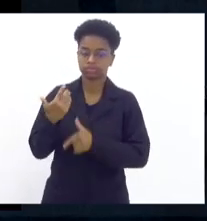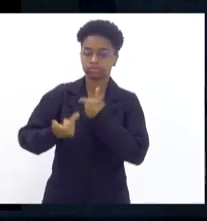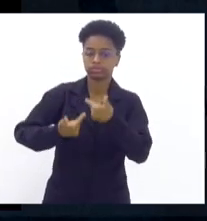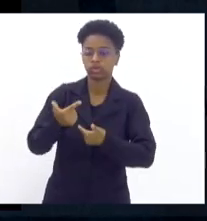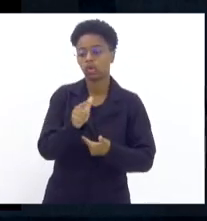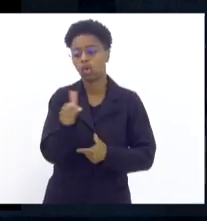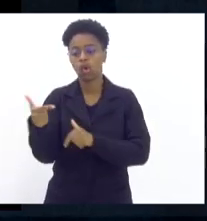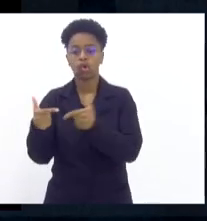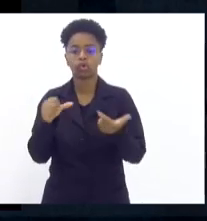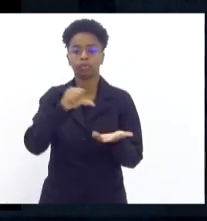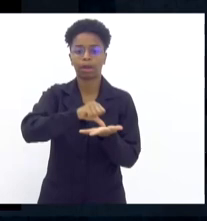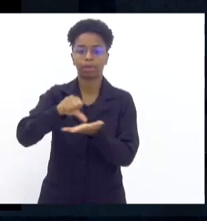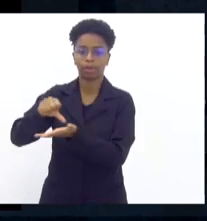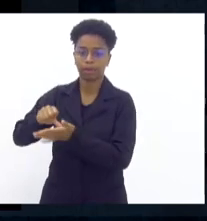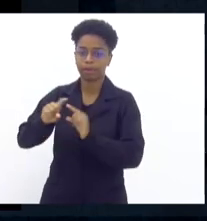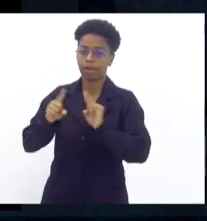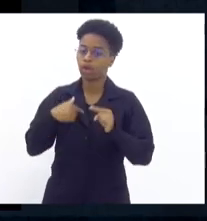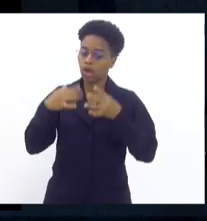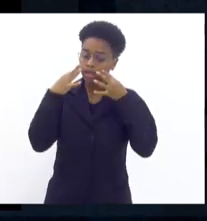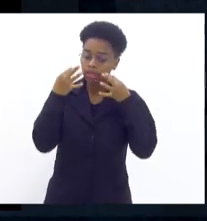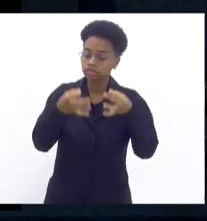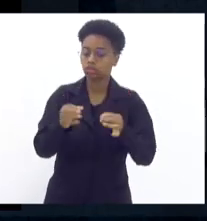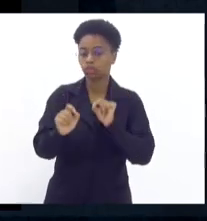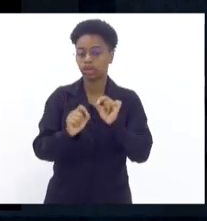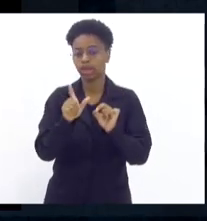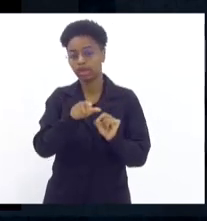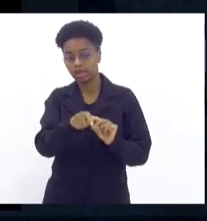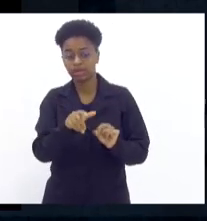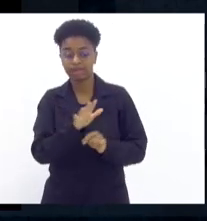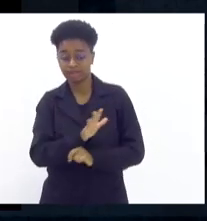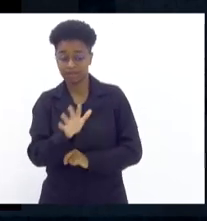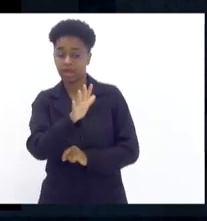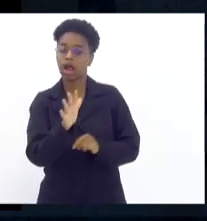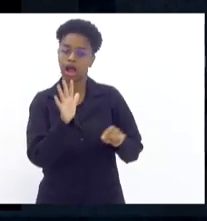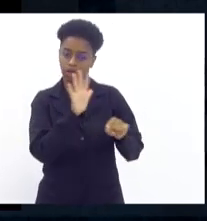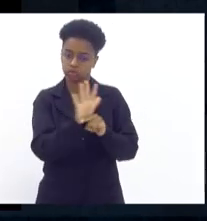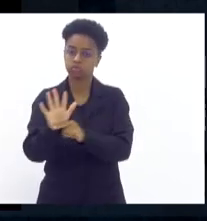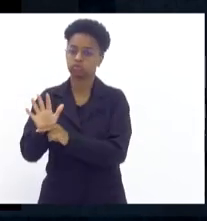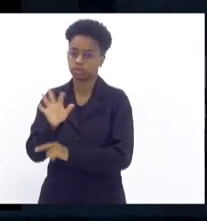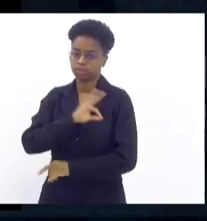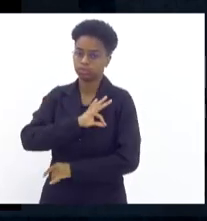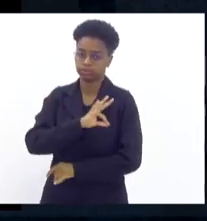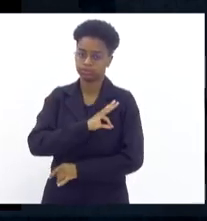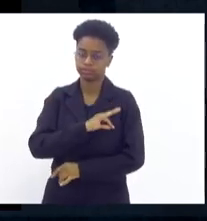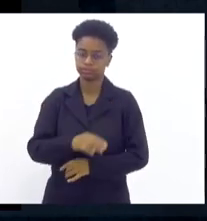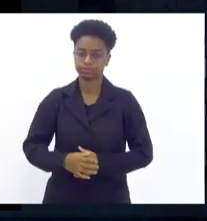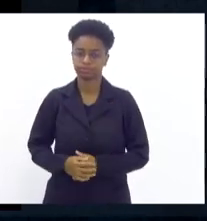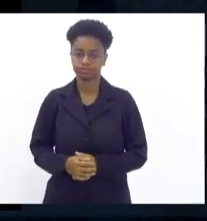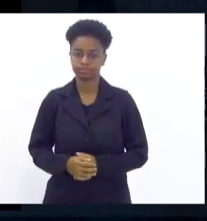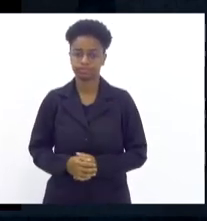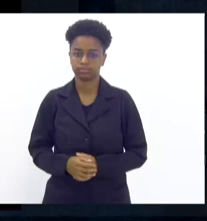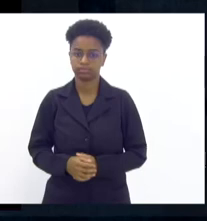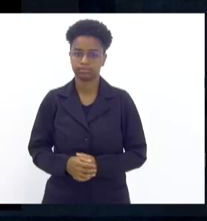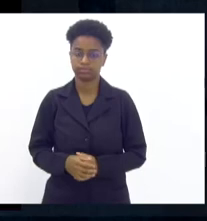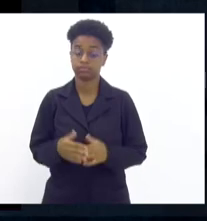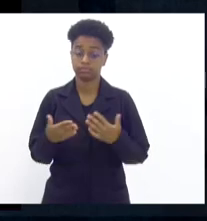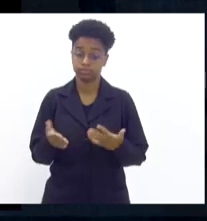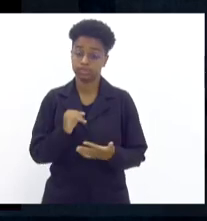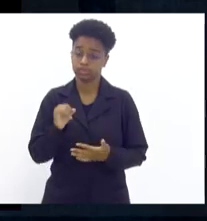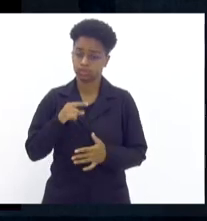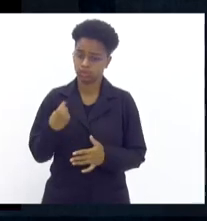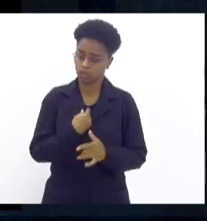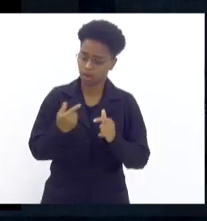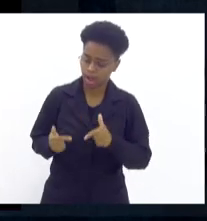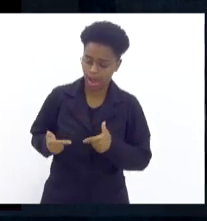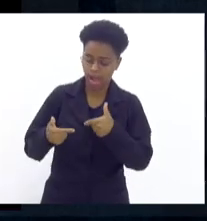me chamou bastante atenção, é uma comunidade que ajuda bastante a polícia militar quando a gente está operando